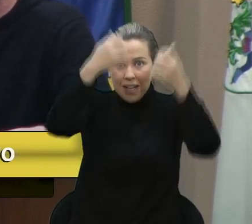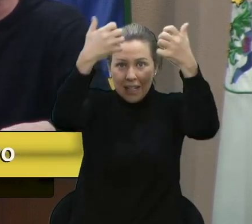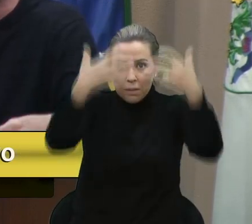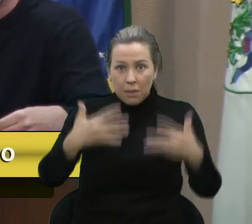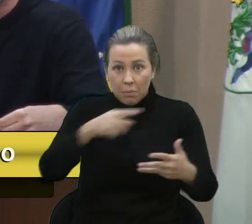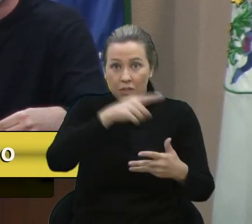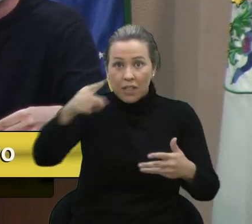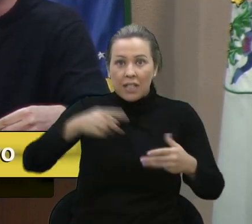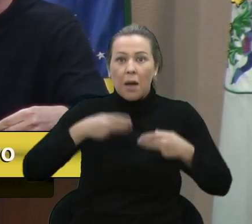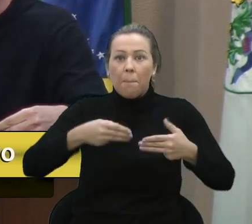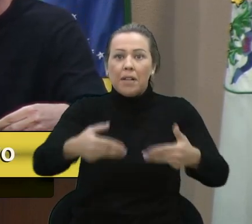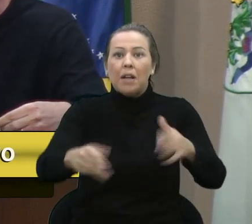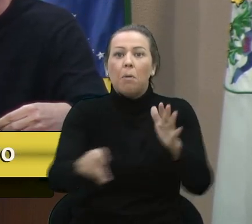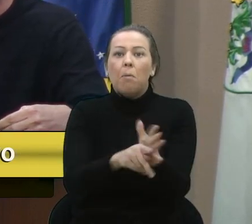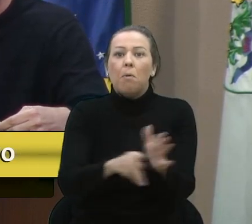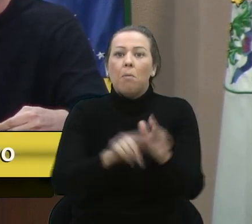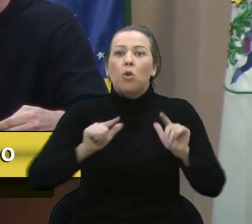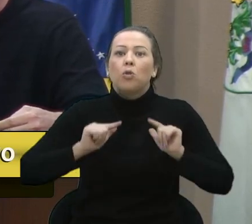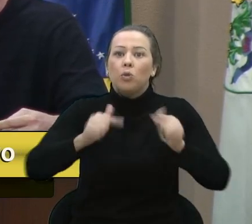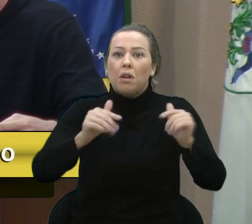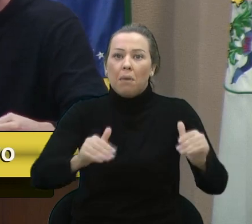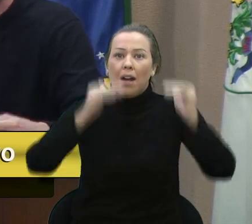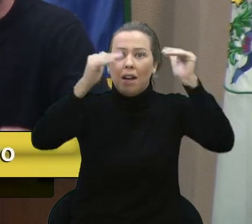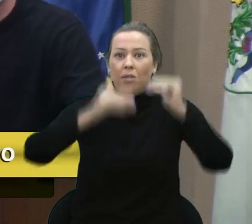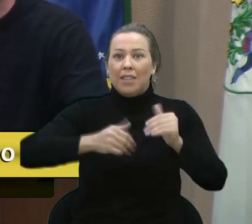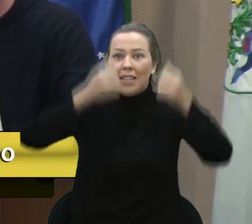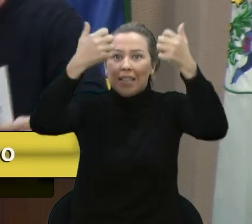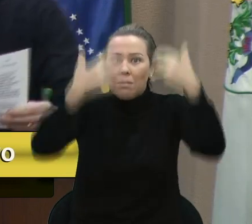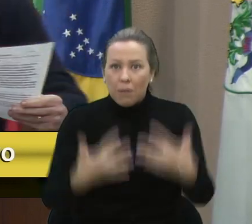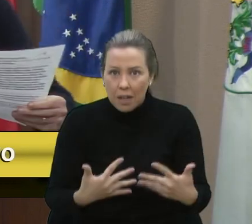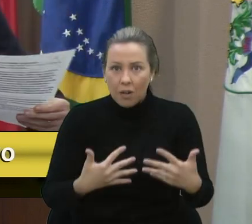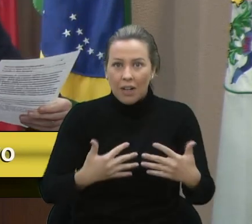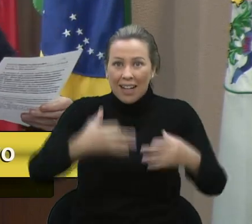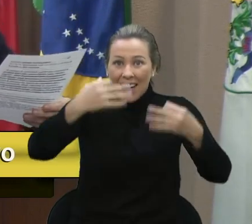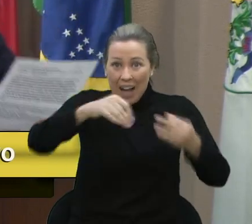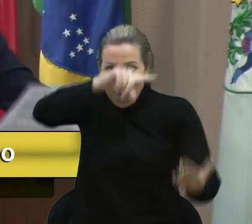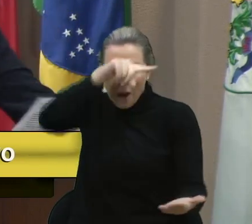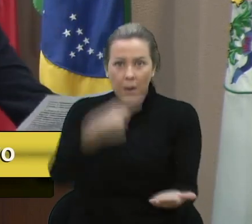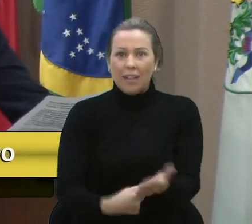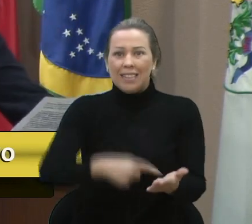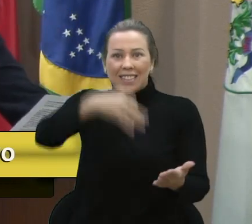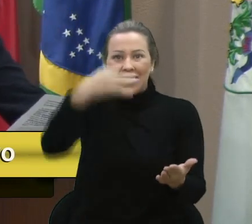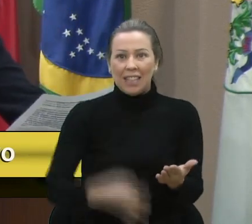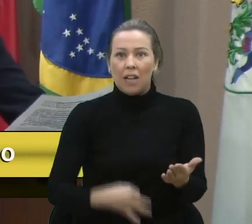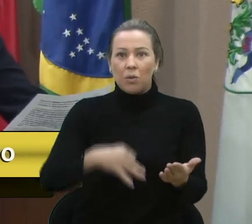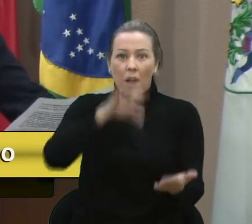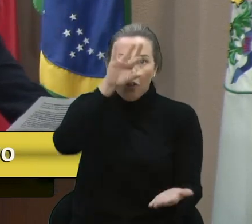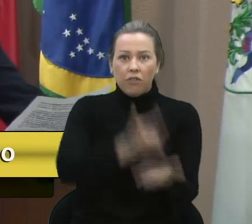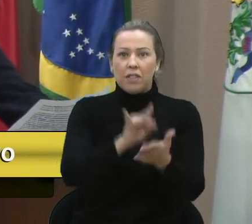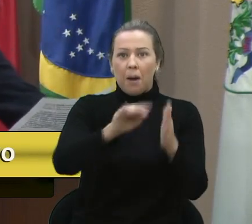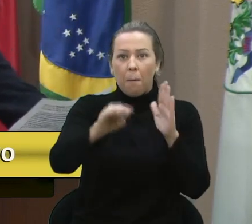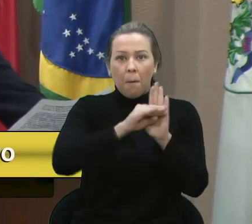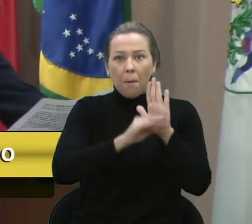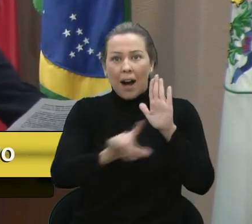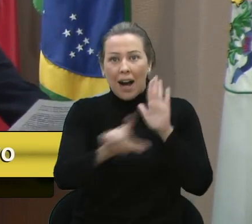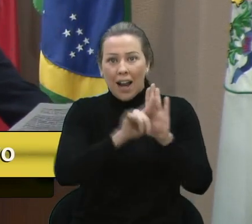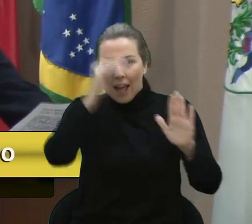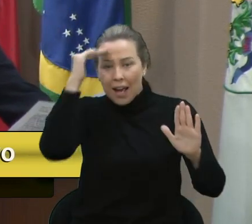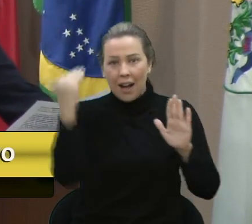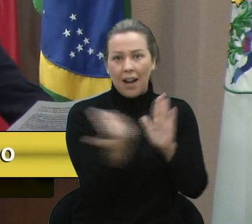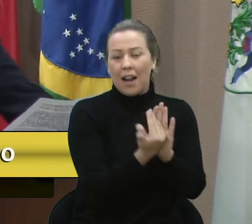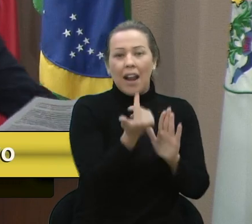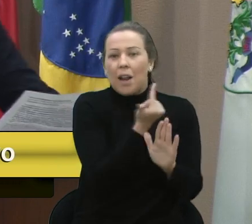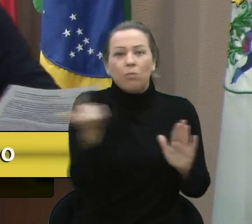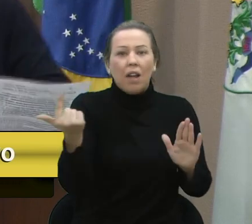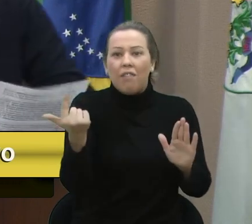Trabalho, ou seja, o Supremo Tribunal do Trabalho, que determina, vereadora Marisol, é uma determinação unânime, não